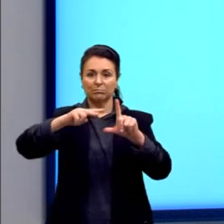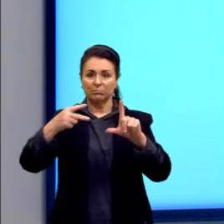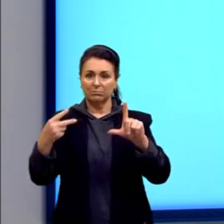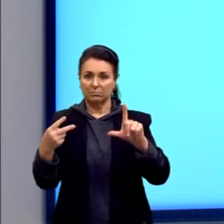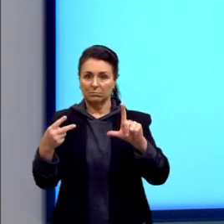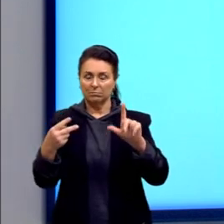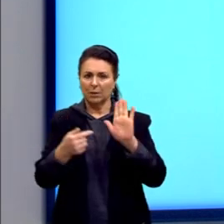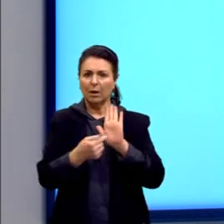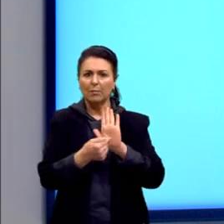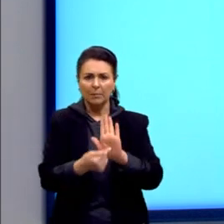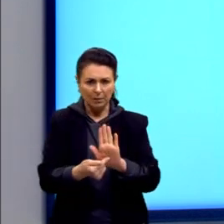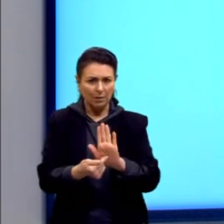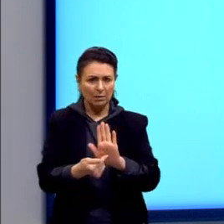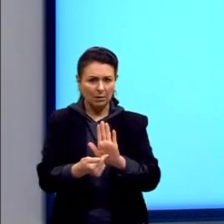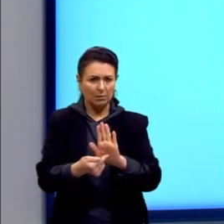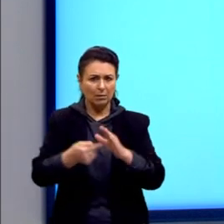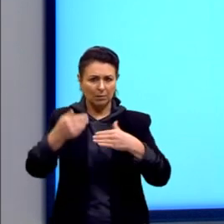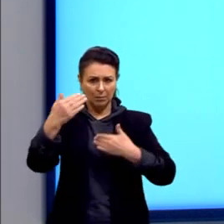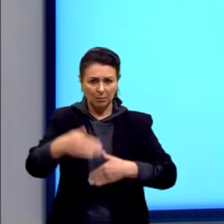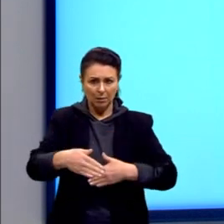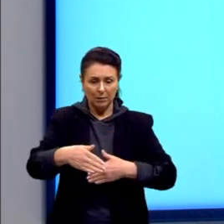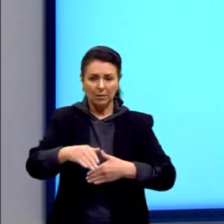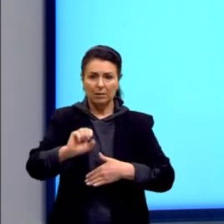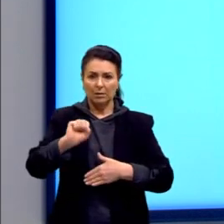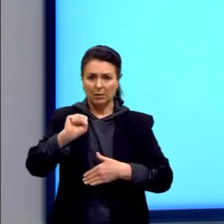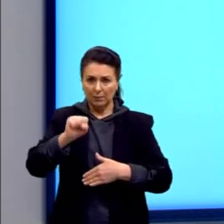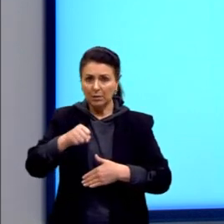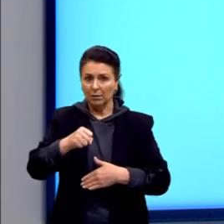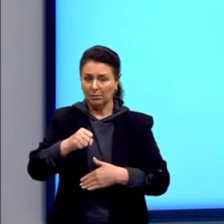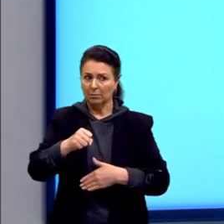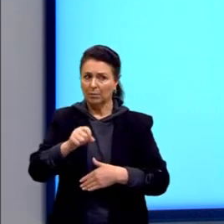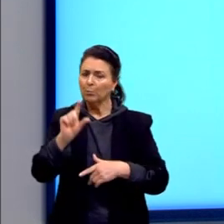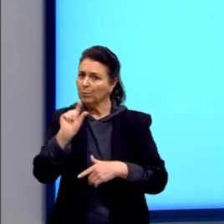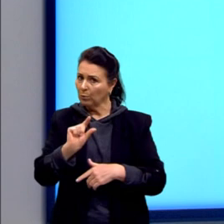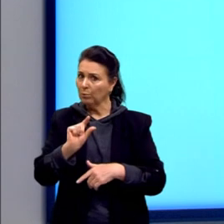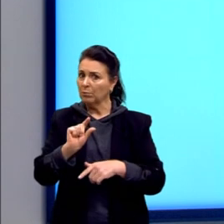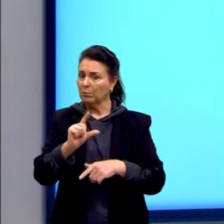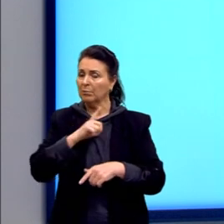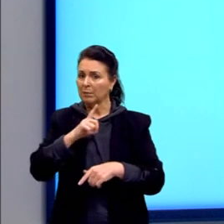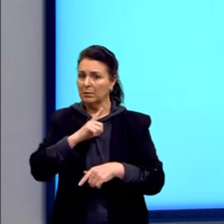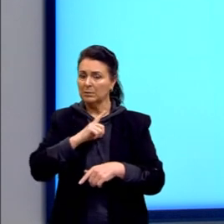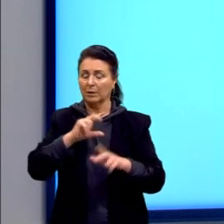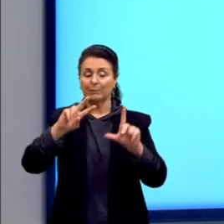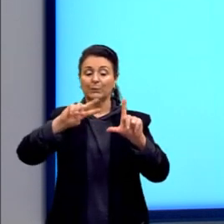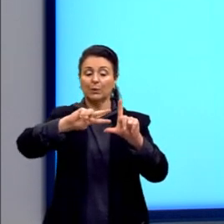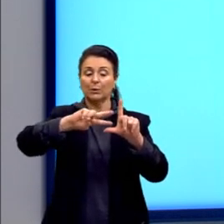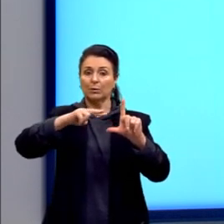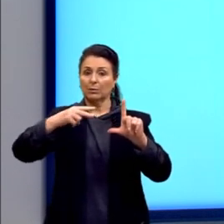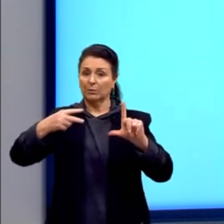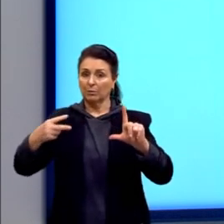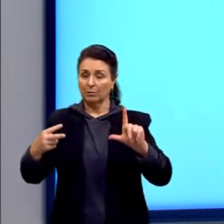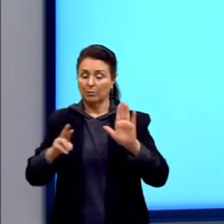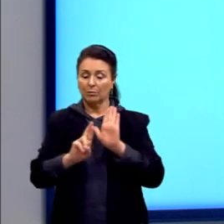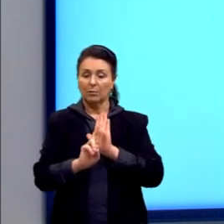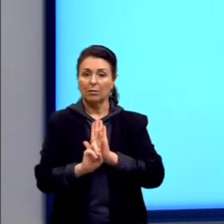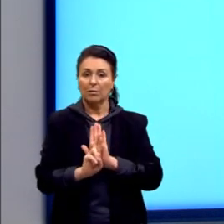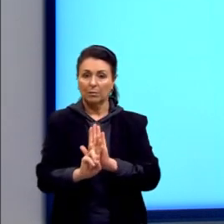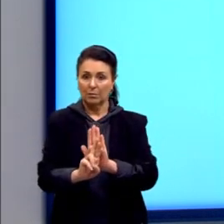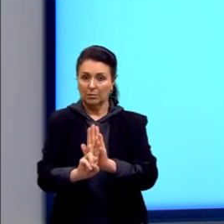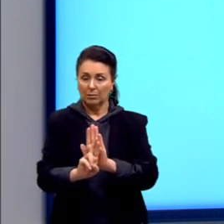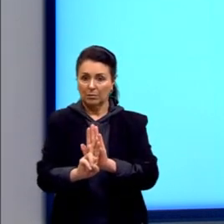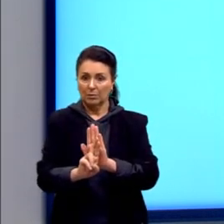Pouco, mas aparecem. É bom ter esse conhecimento. Então, os heredrogramos, eles são representações